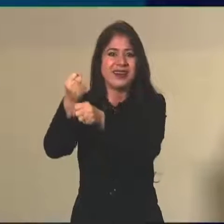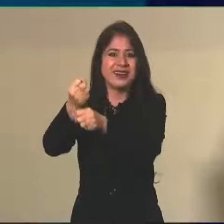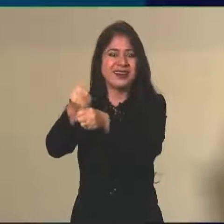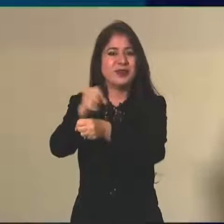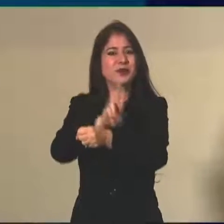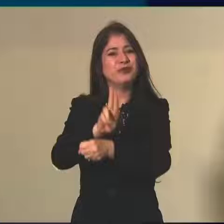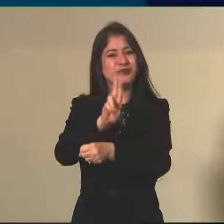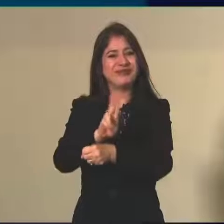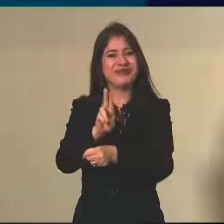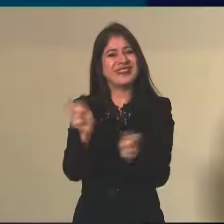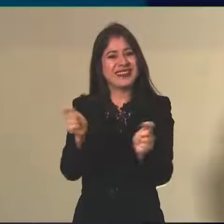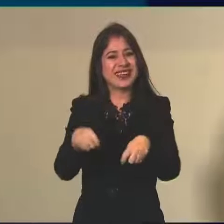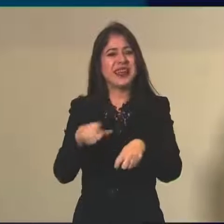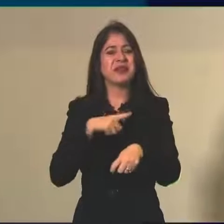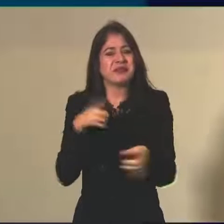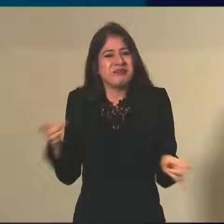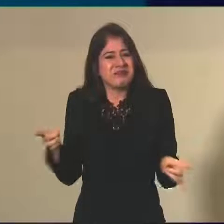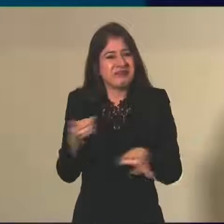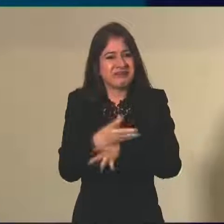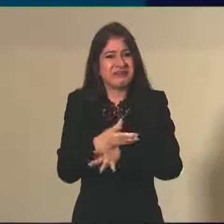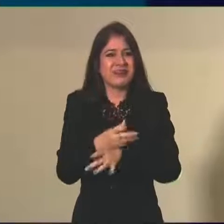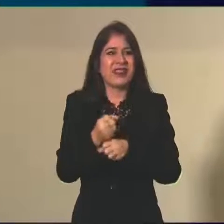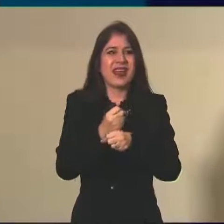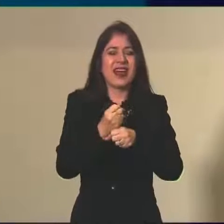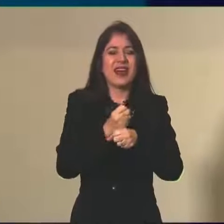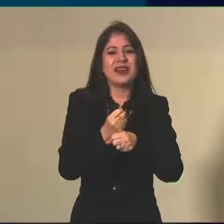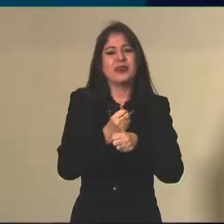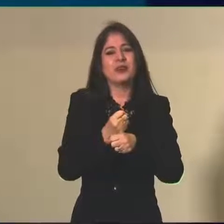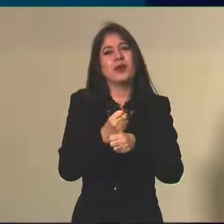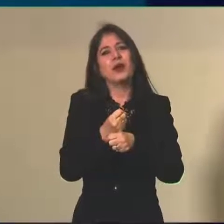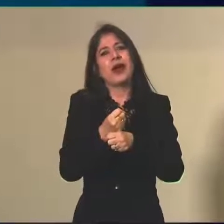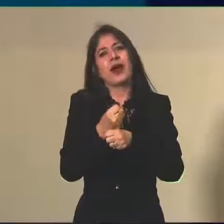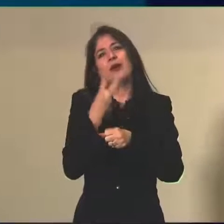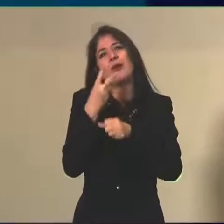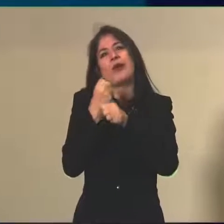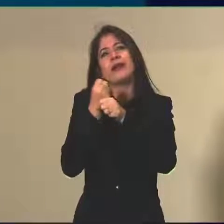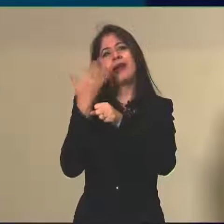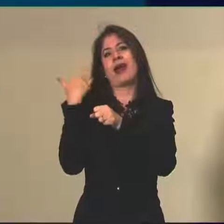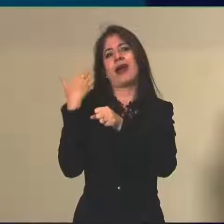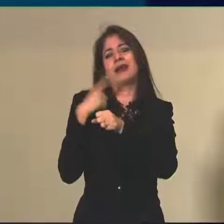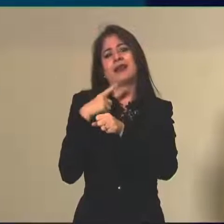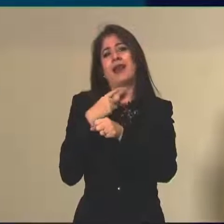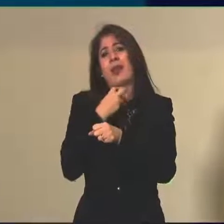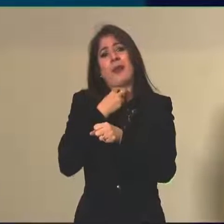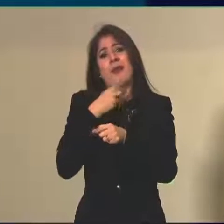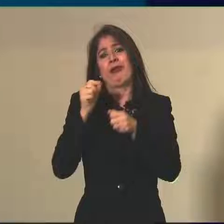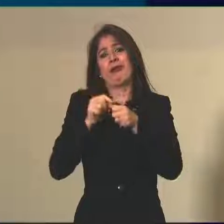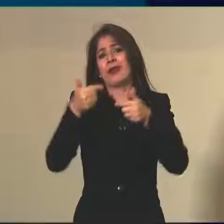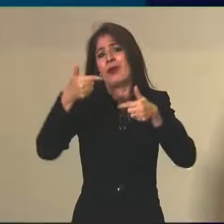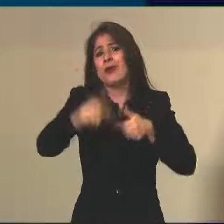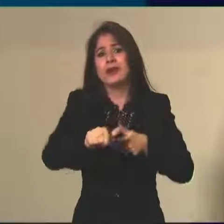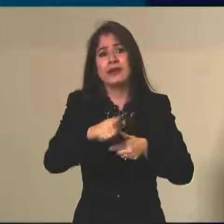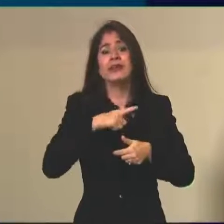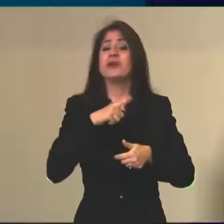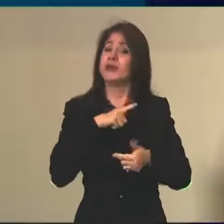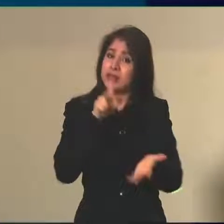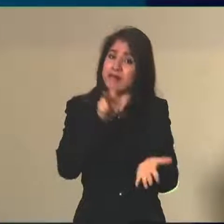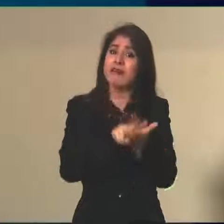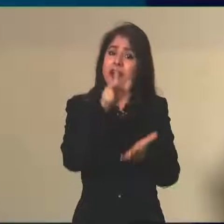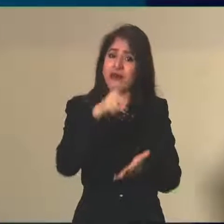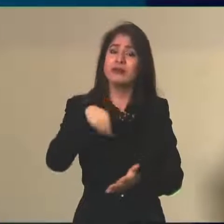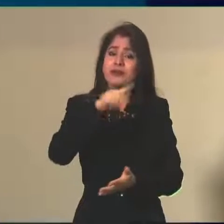quer dizer, um aluno que já fez o exame 2, 3 anos atrás, ele pode não ter que fazer novamente, porque a nota dele ainda é válida